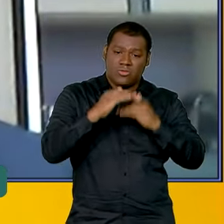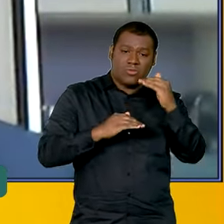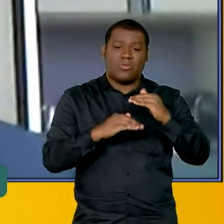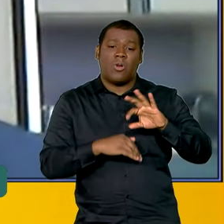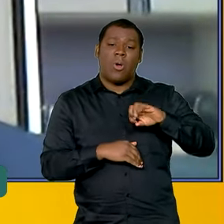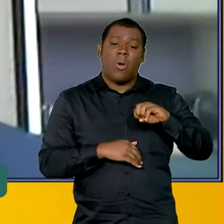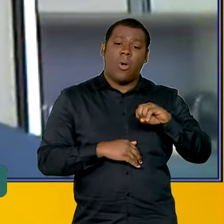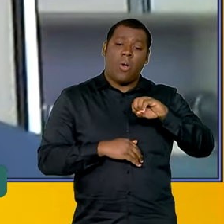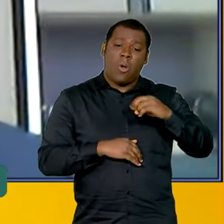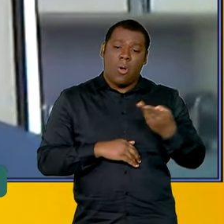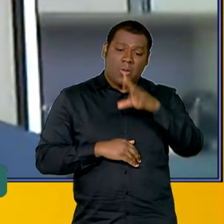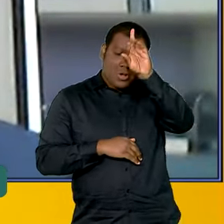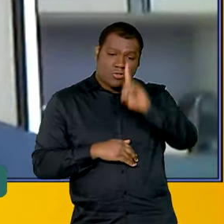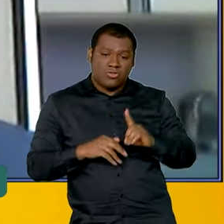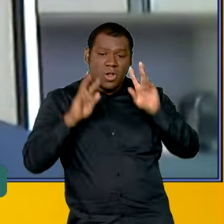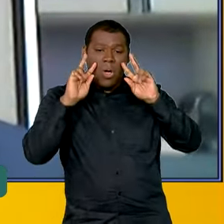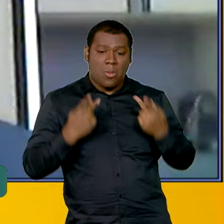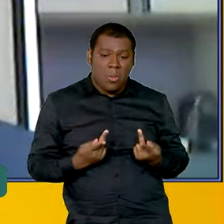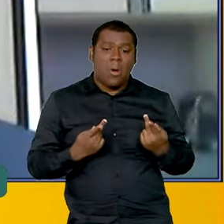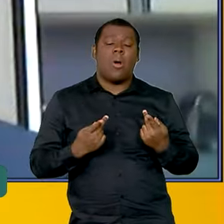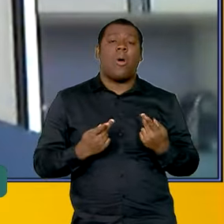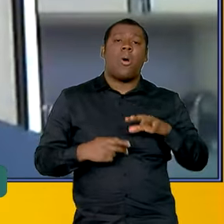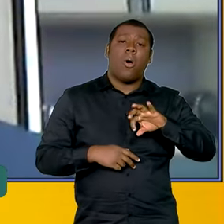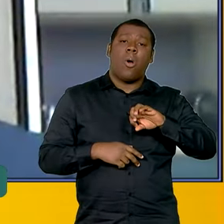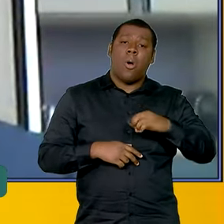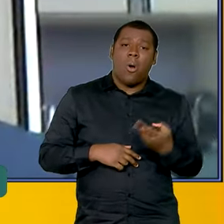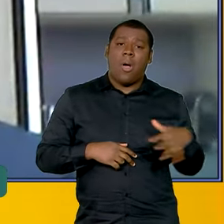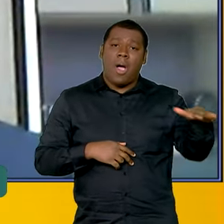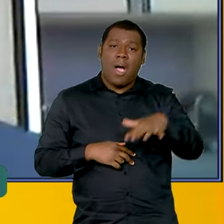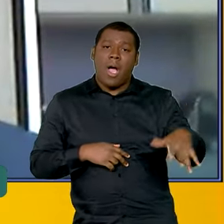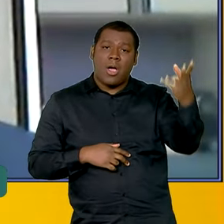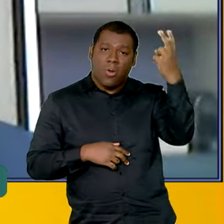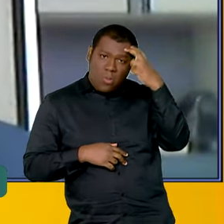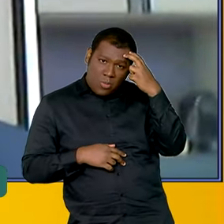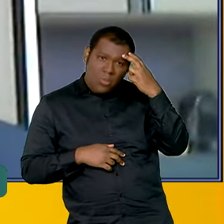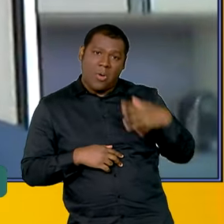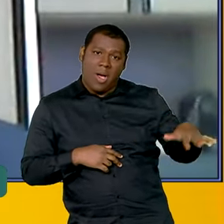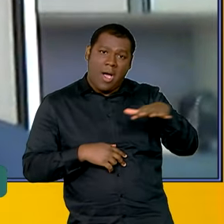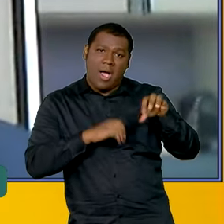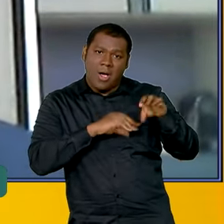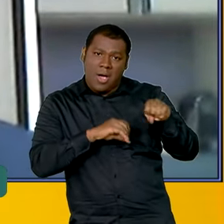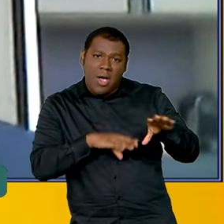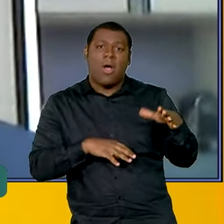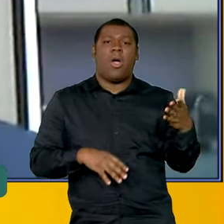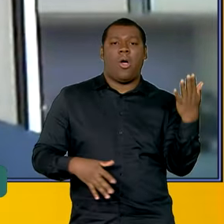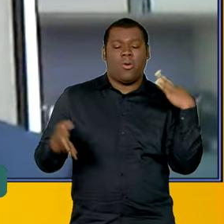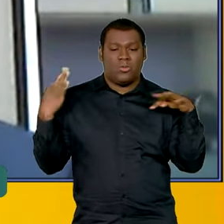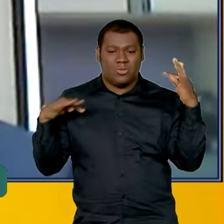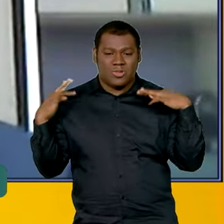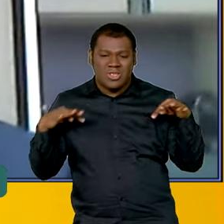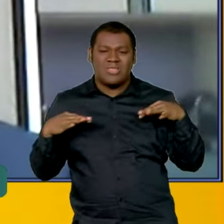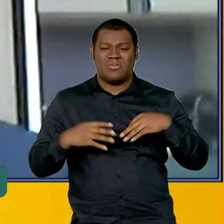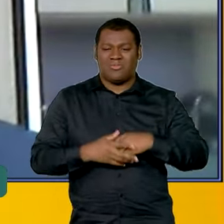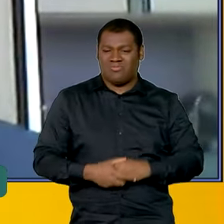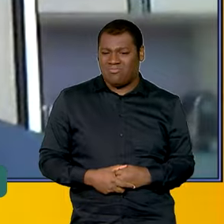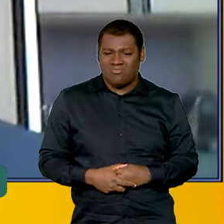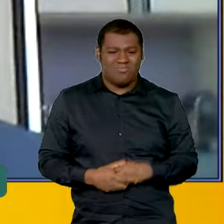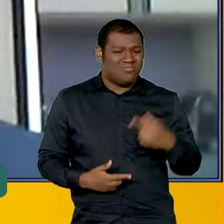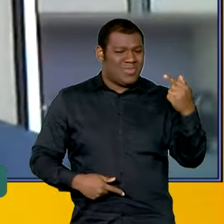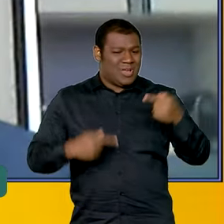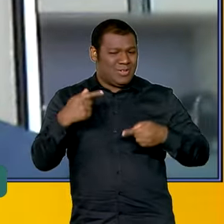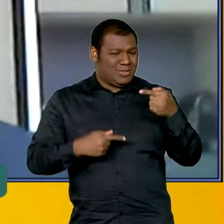direitos humanos, de área cultural e educacional, turismo. Então, há muita coisa para